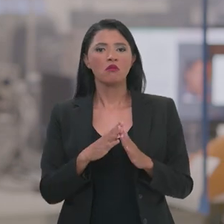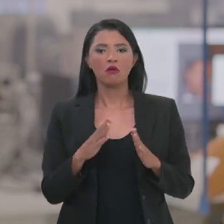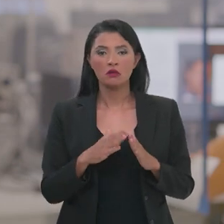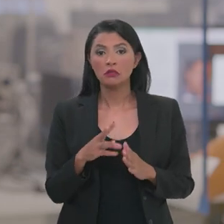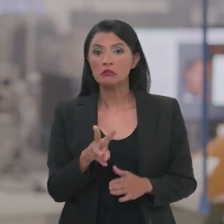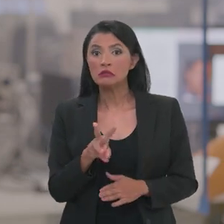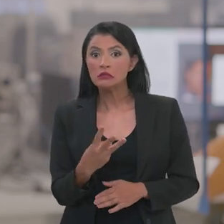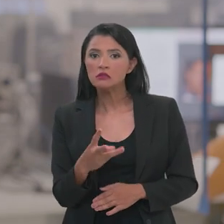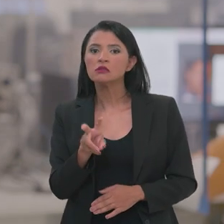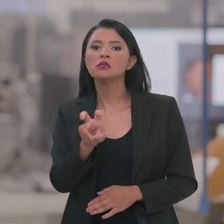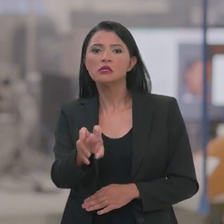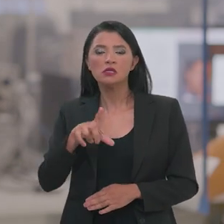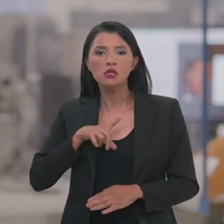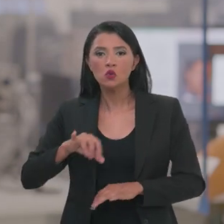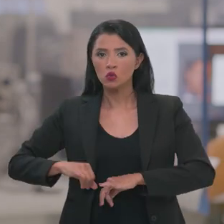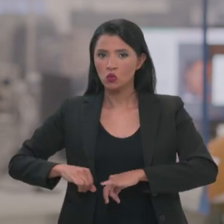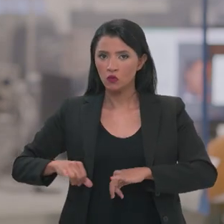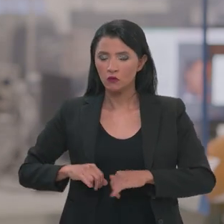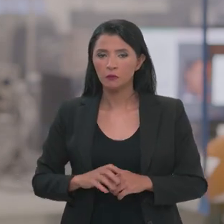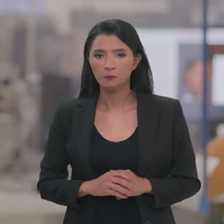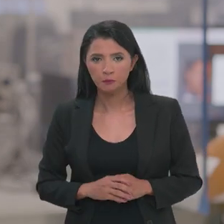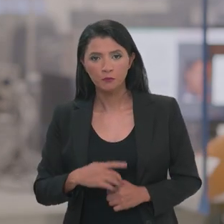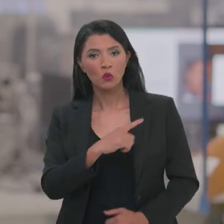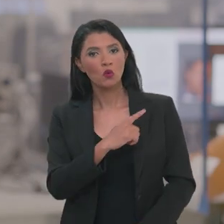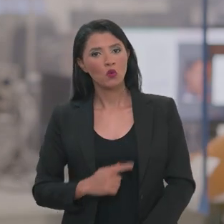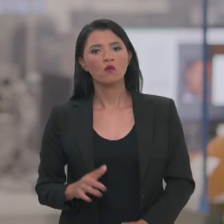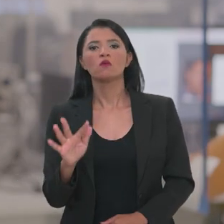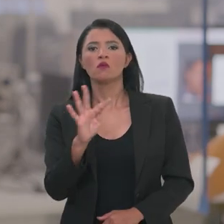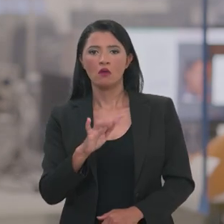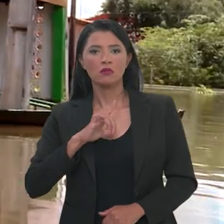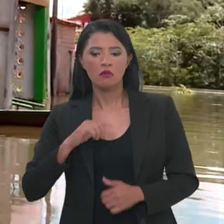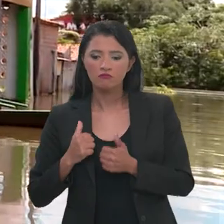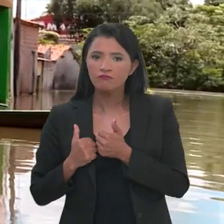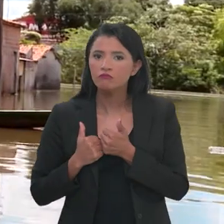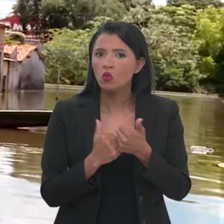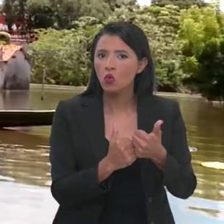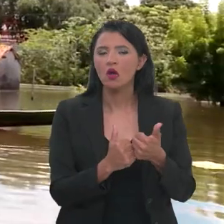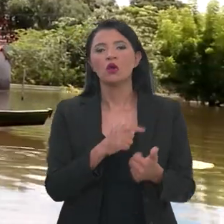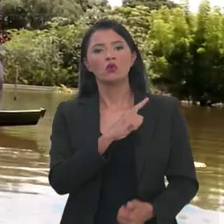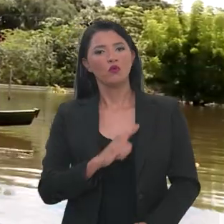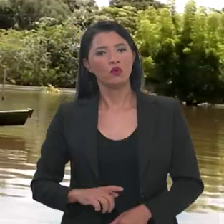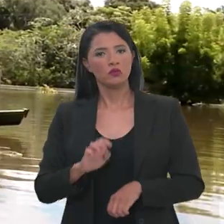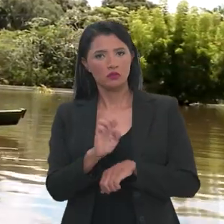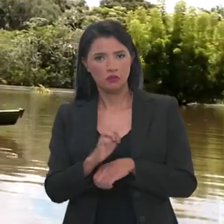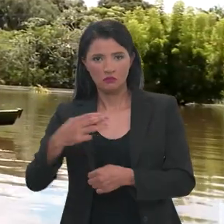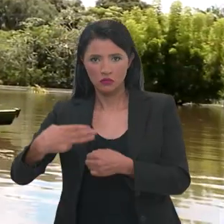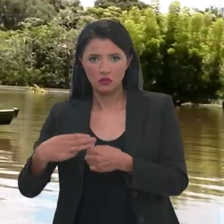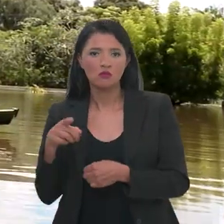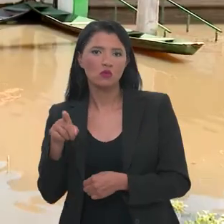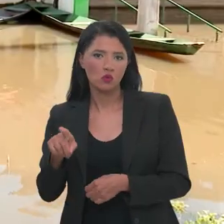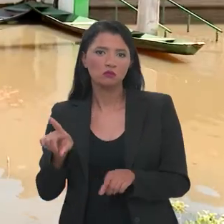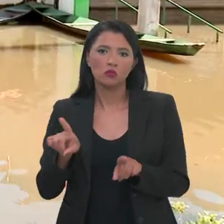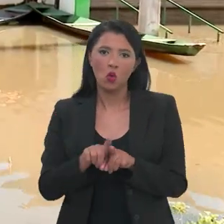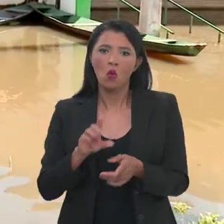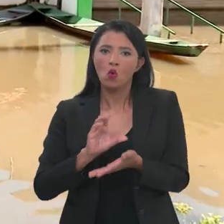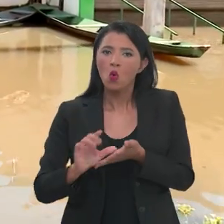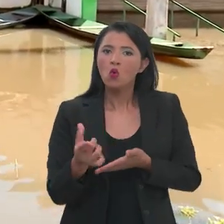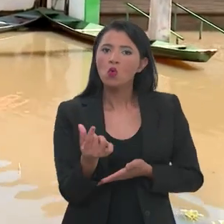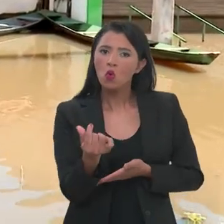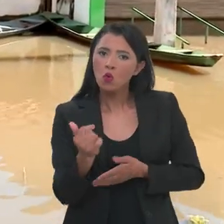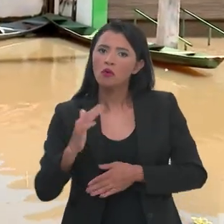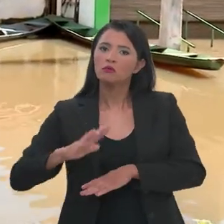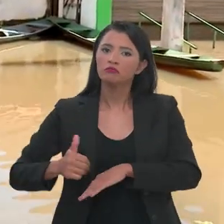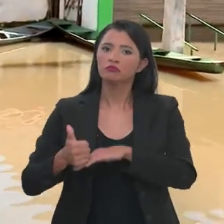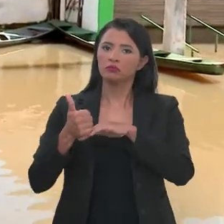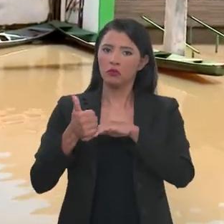mil afetadas pelas inundações. O governo federal tem apoiado os governos do estado e dos municípios com recursos financeiros